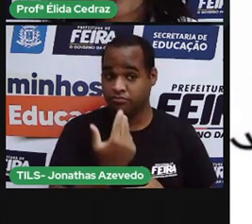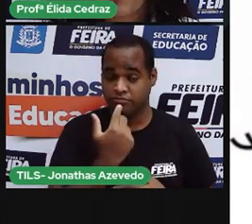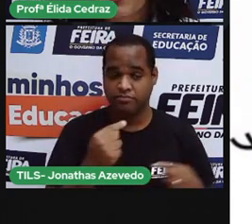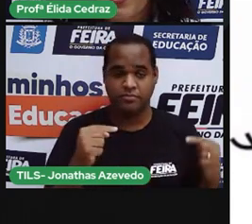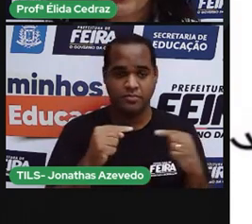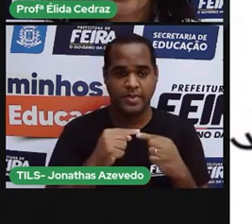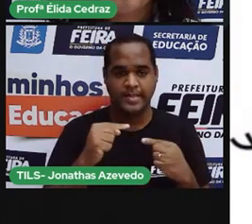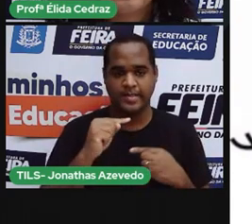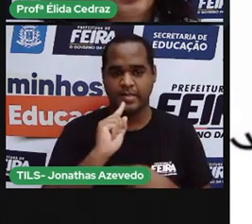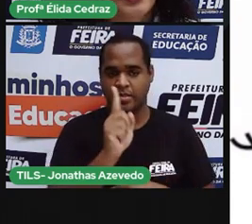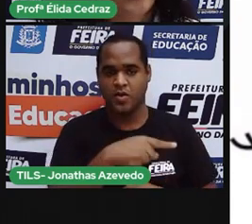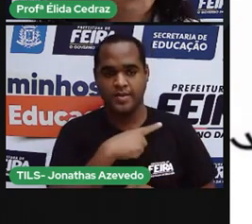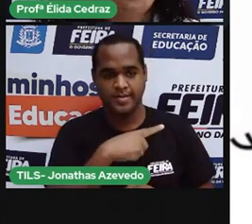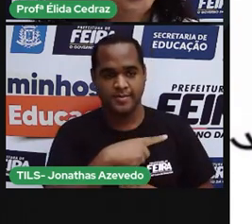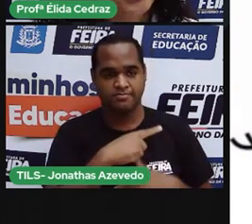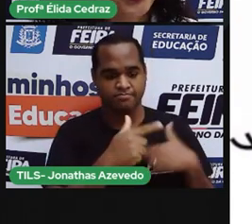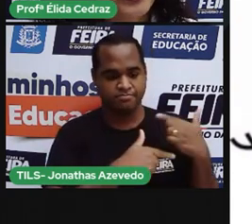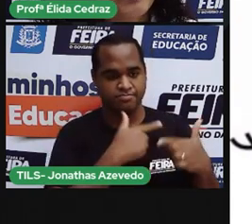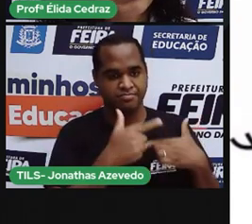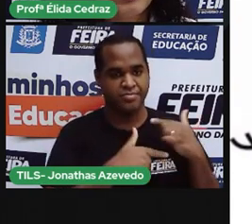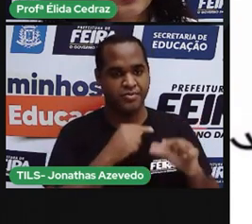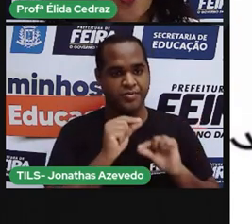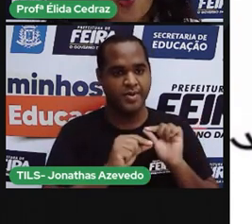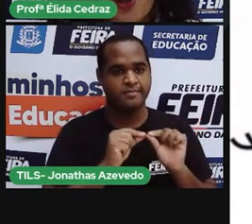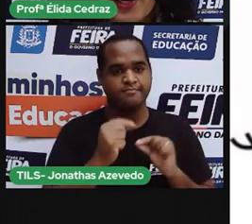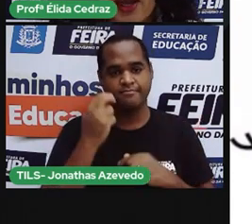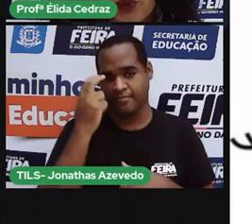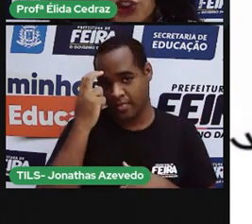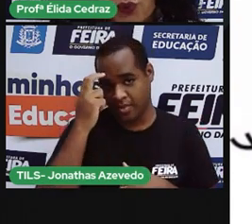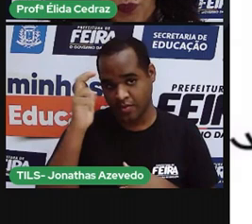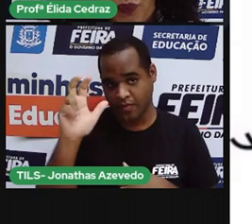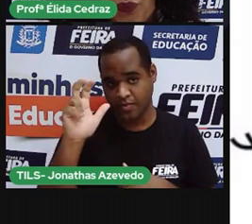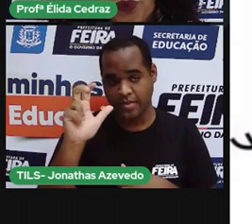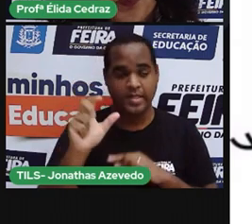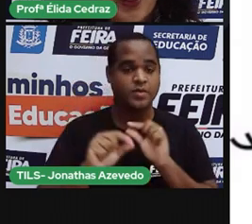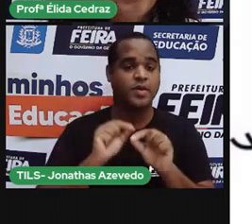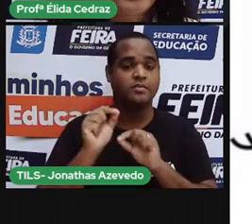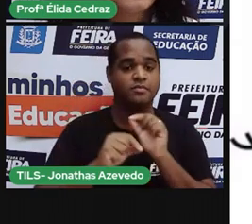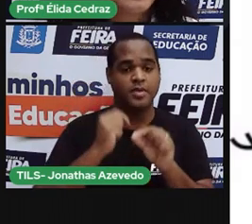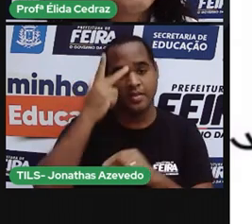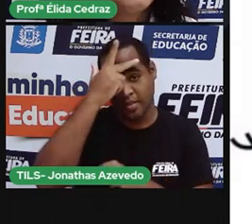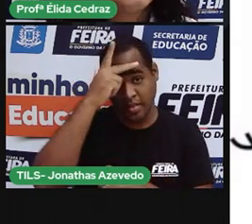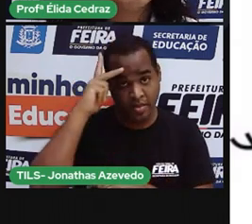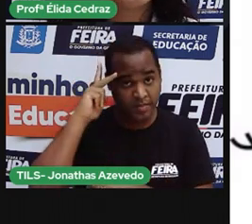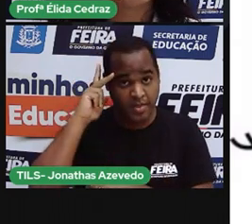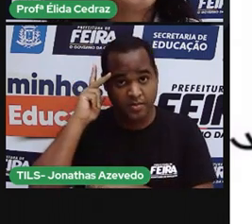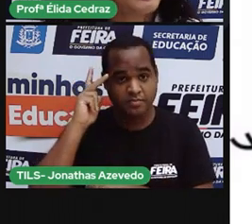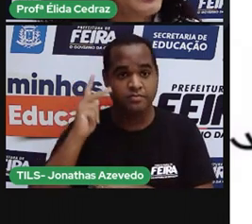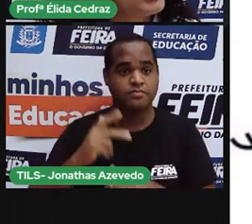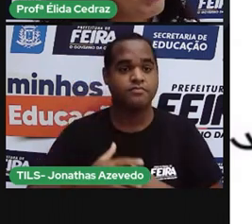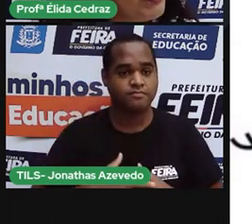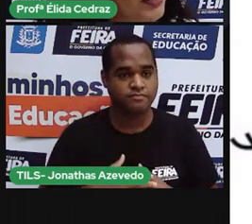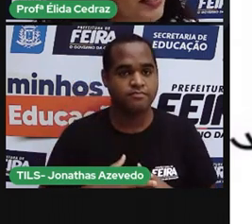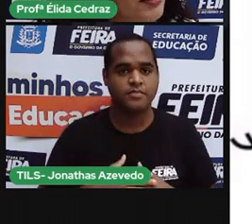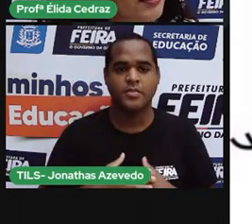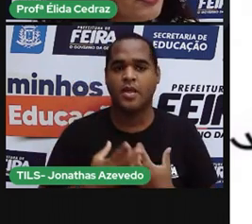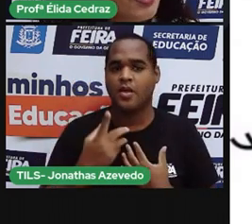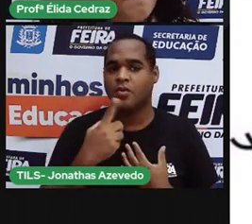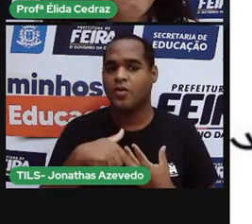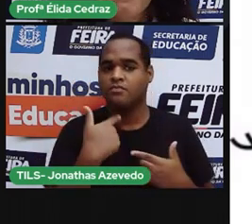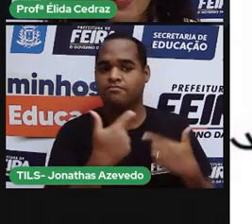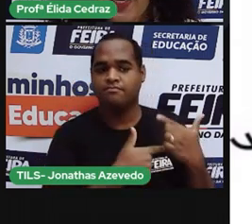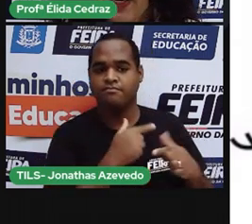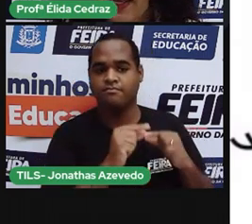temos trabalhado a cultura oral de um povo. Nós trabalhamos adivinhas,